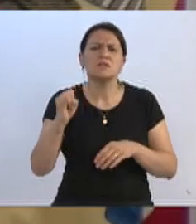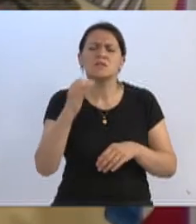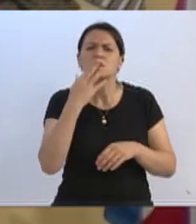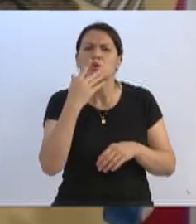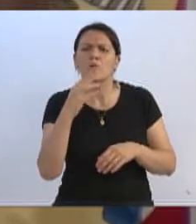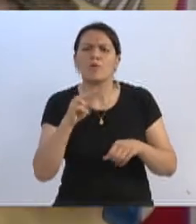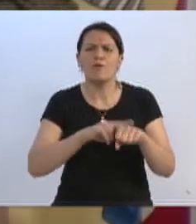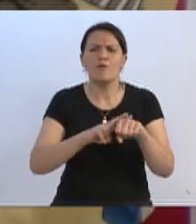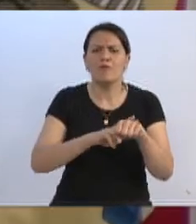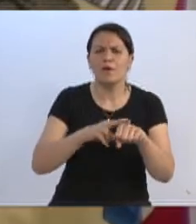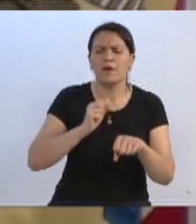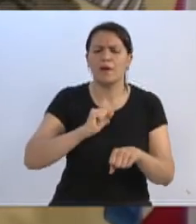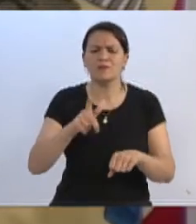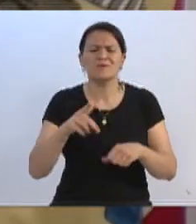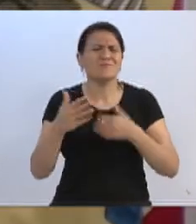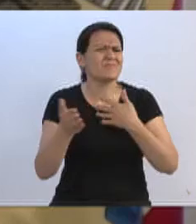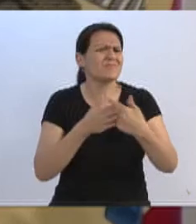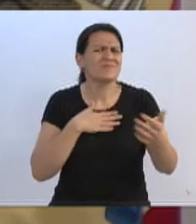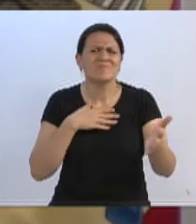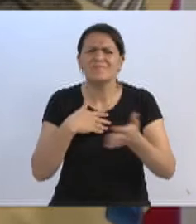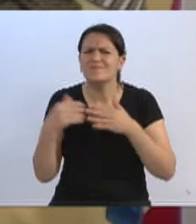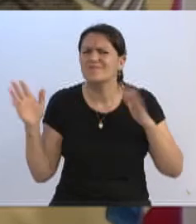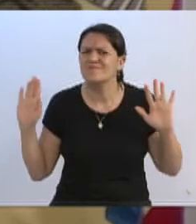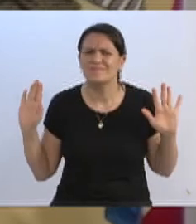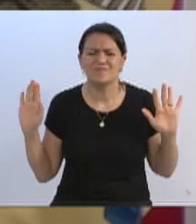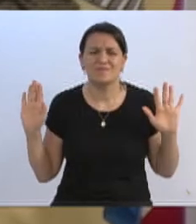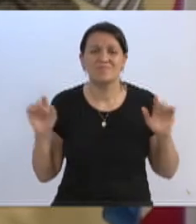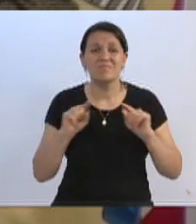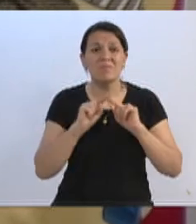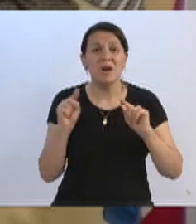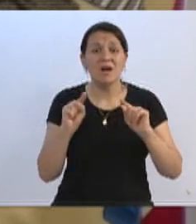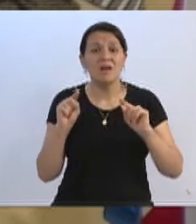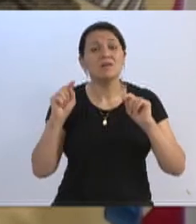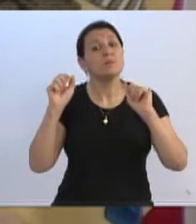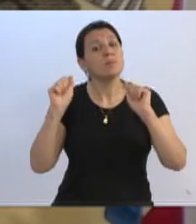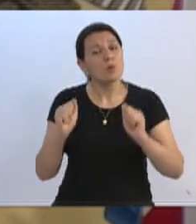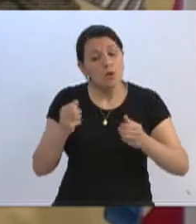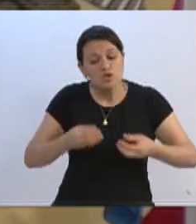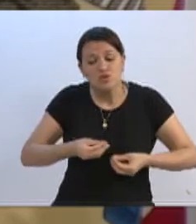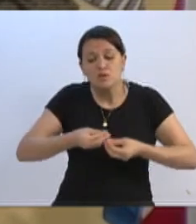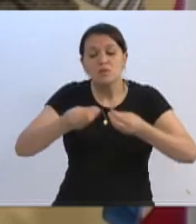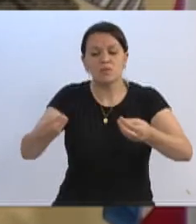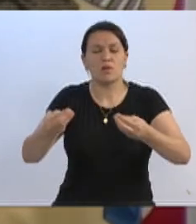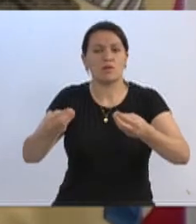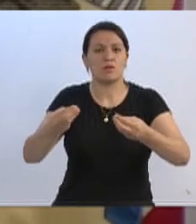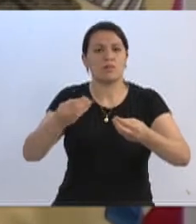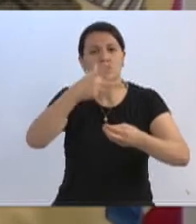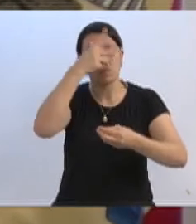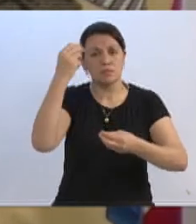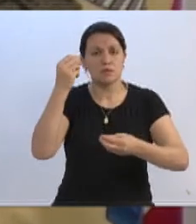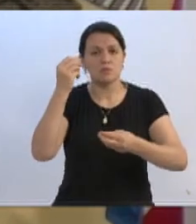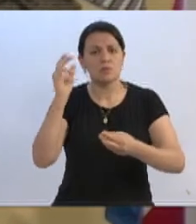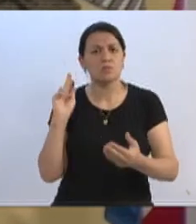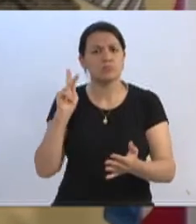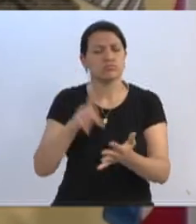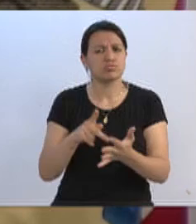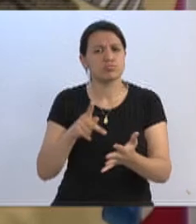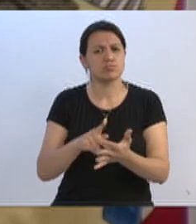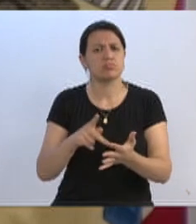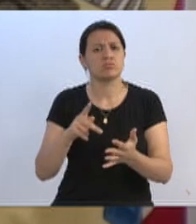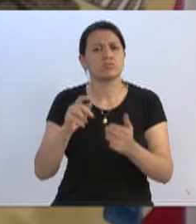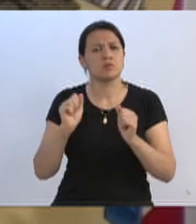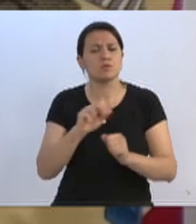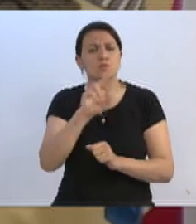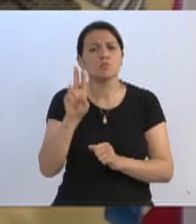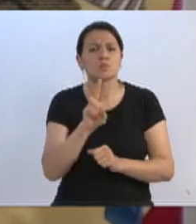azul, a cor que quiserem colocar o vereador Becker nessa cola, não interessa. Mas que seja disponibilizado para a população e que tenha efetividade, funcionamento e